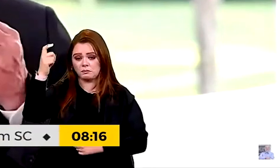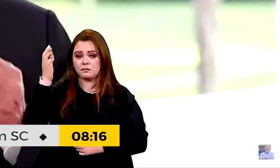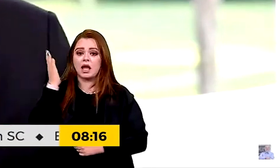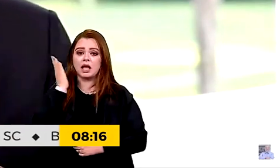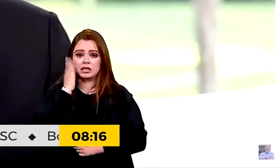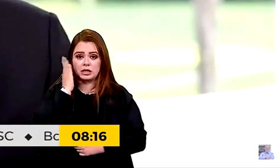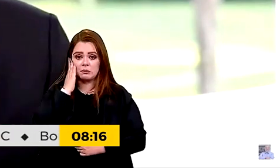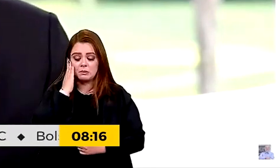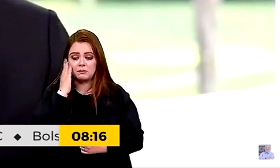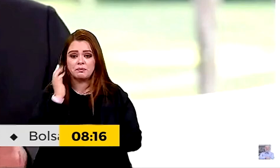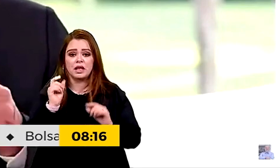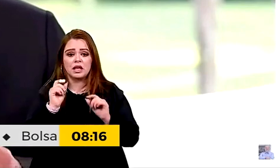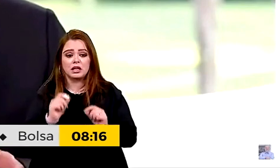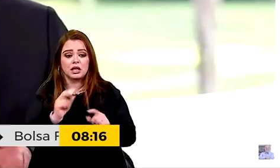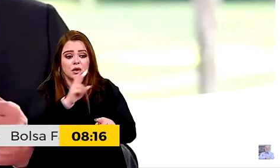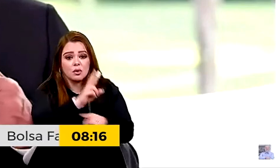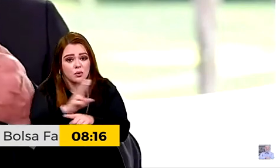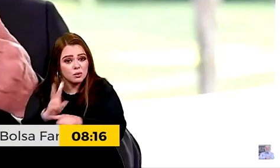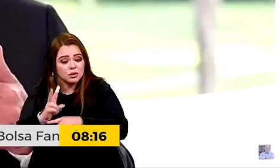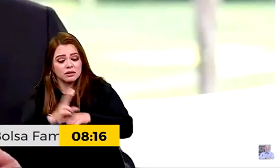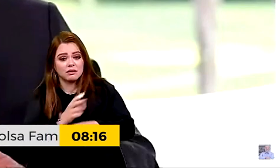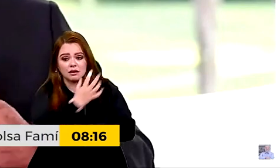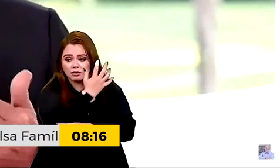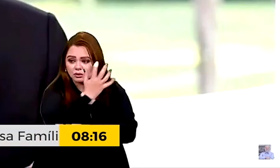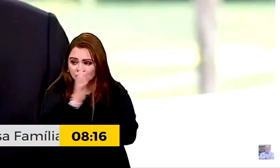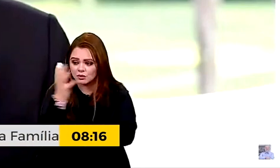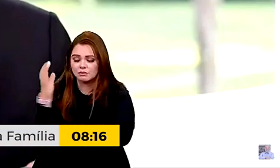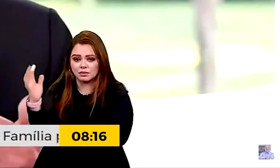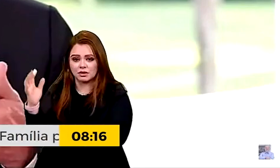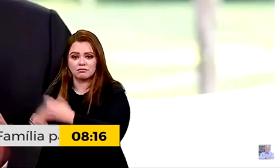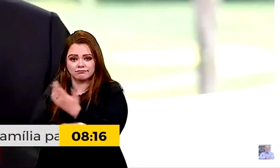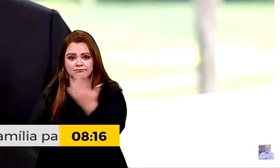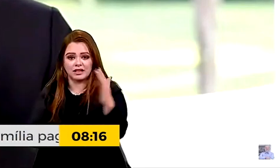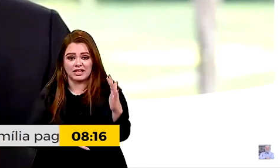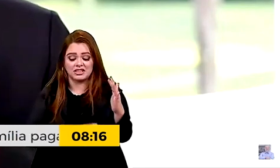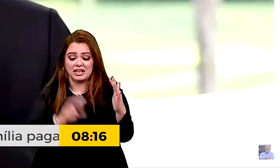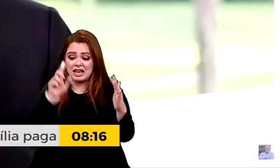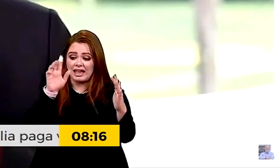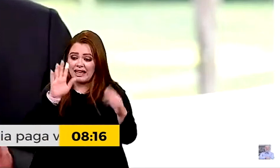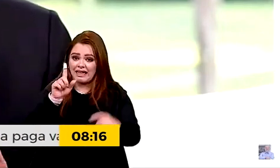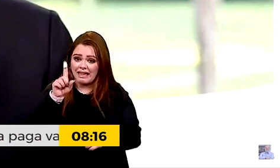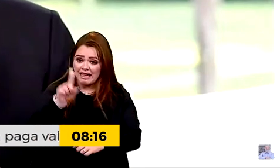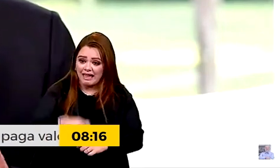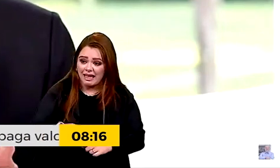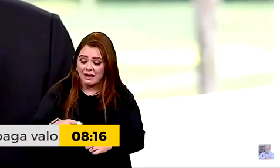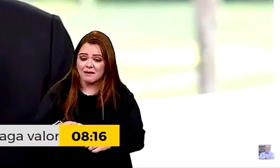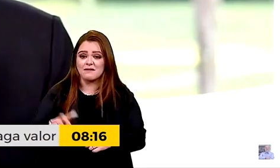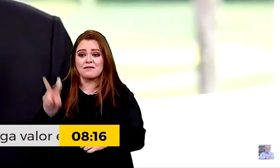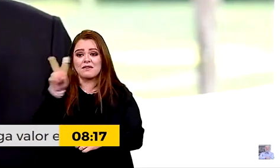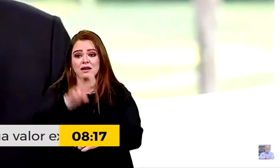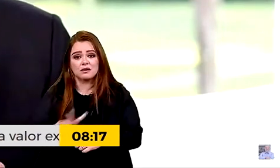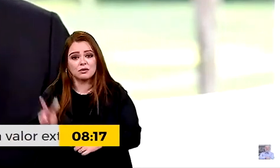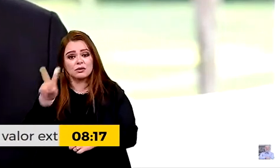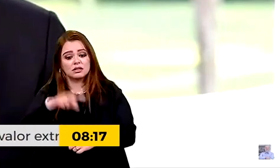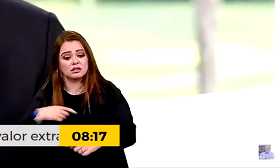preservação ambiental é um valor a mais para os produtos que a gente está produzindo para exportar.